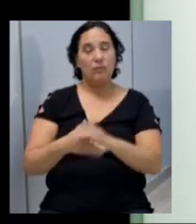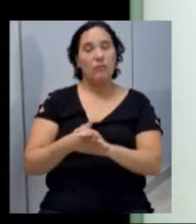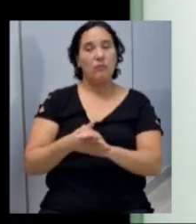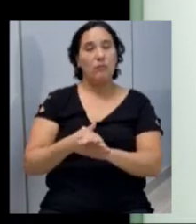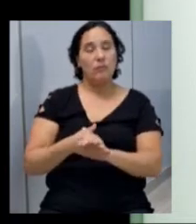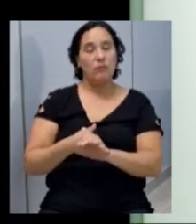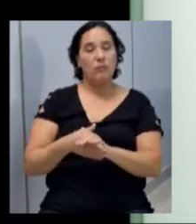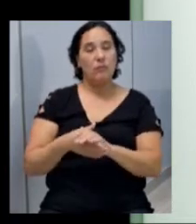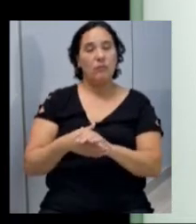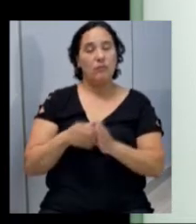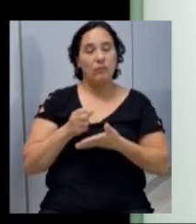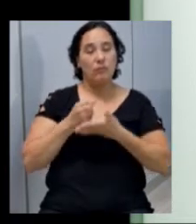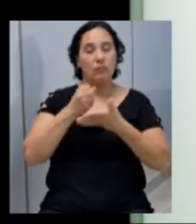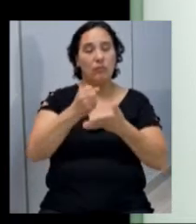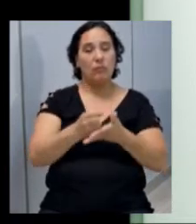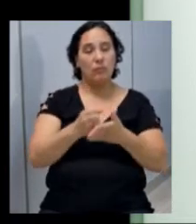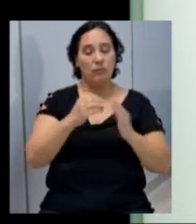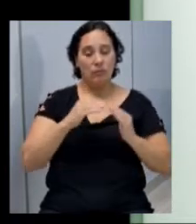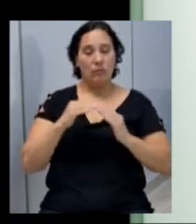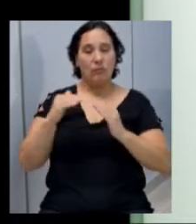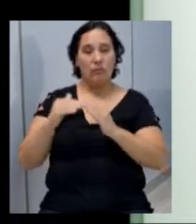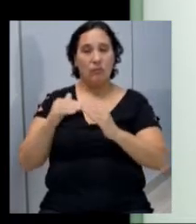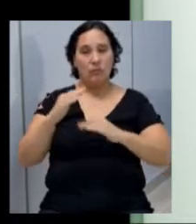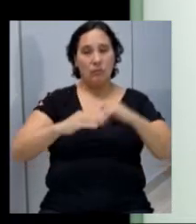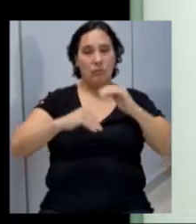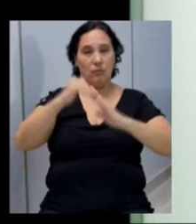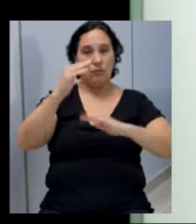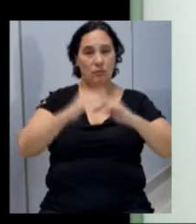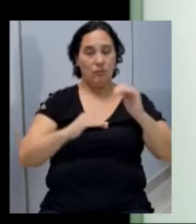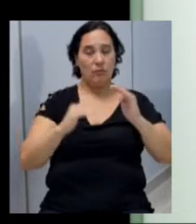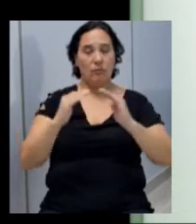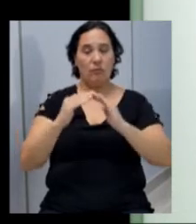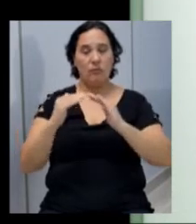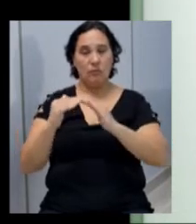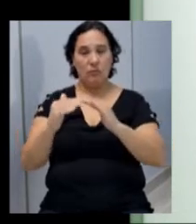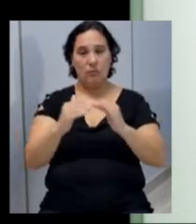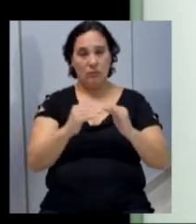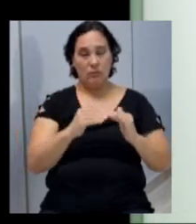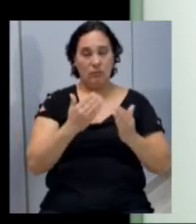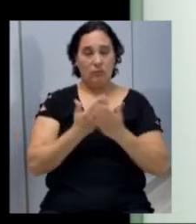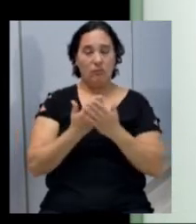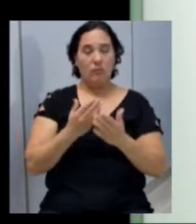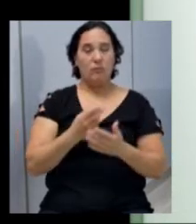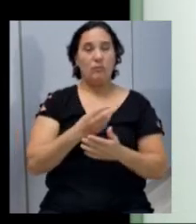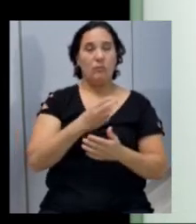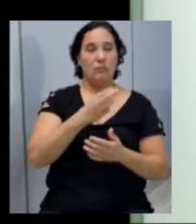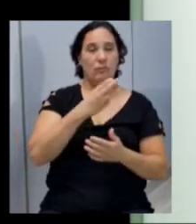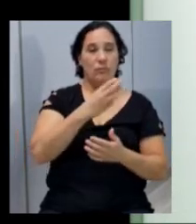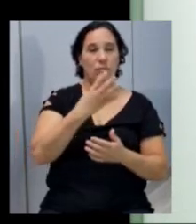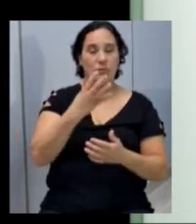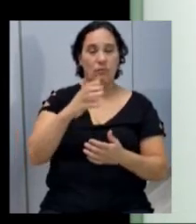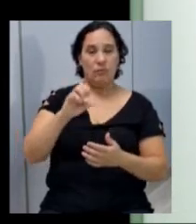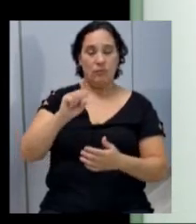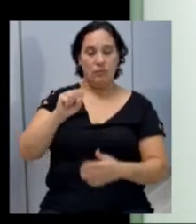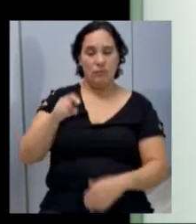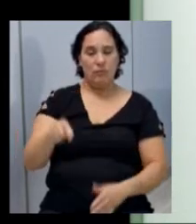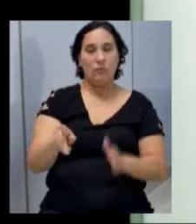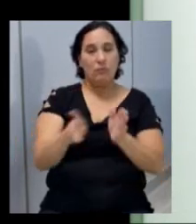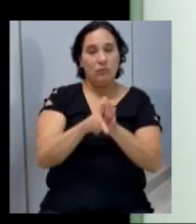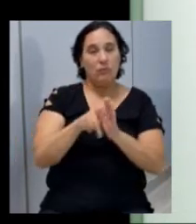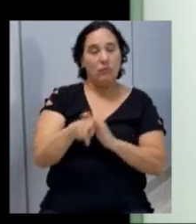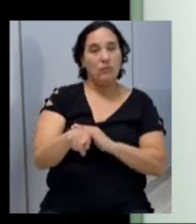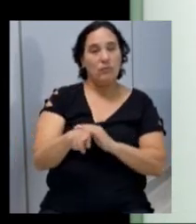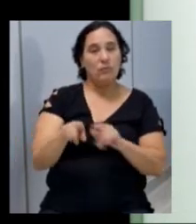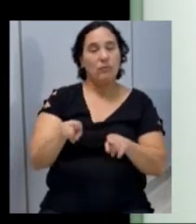pensando no apoio ao sistema habitacional e a construção de unidades habitacionais, com 348 mil reais em recursos próprios,